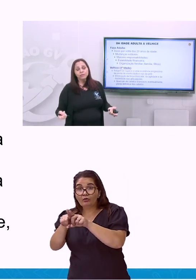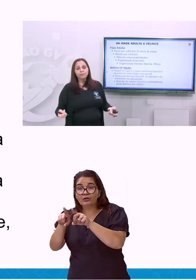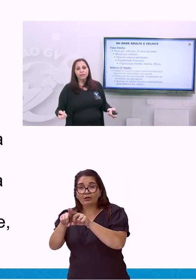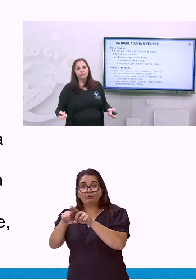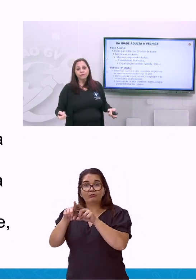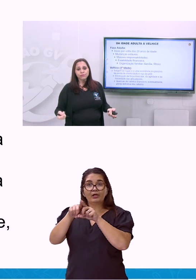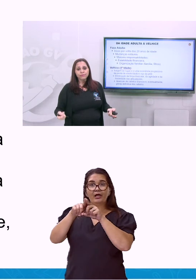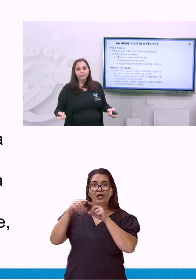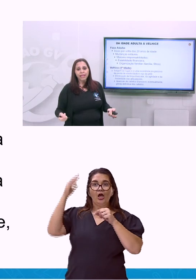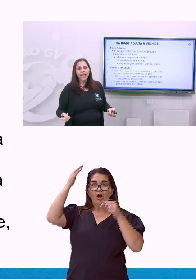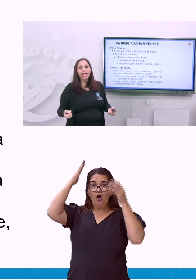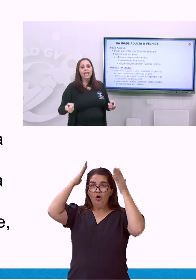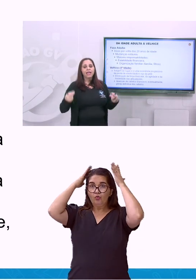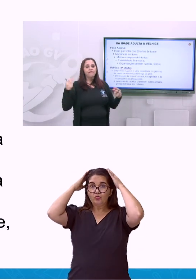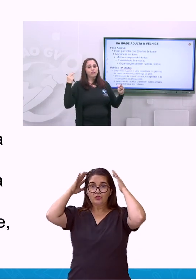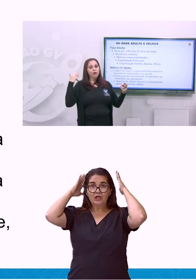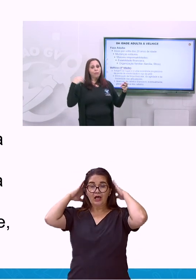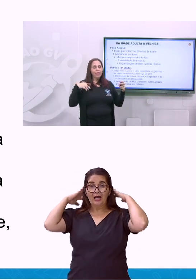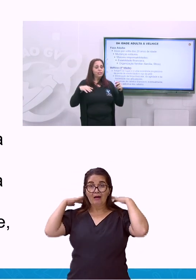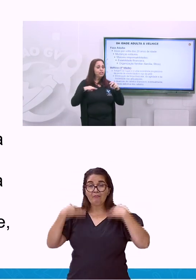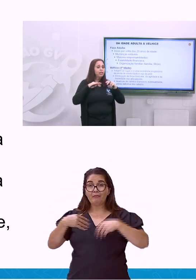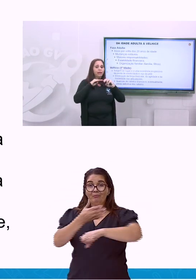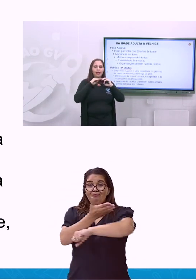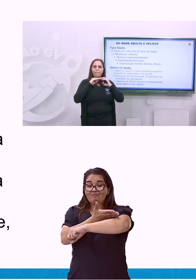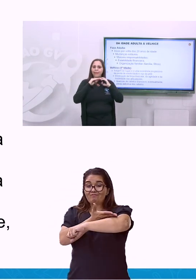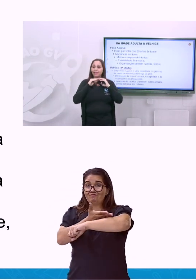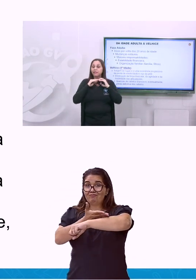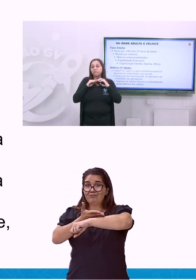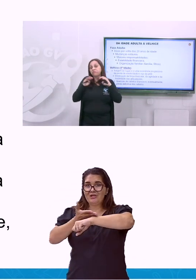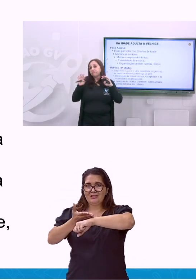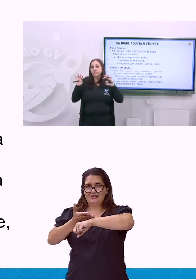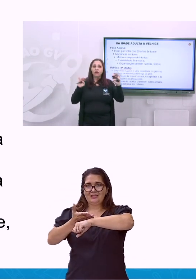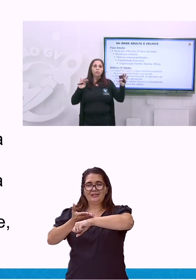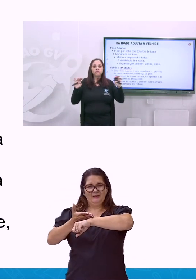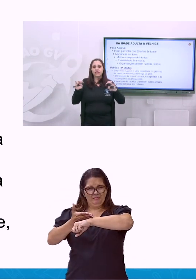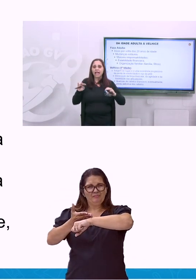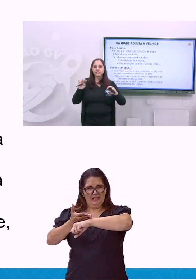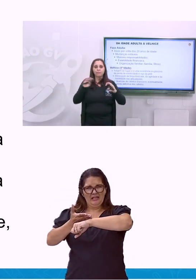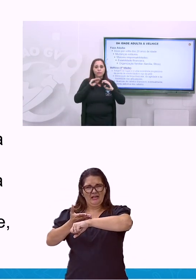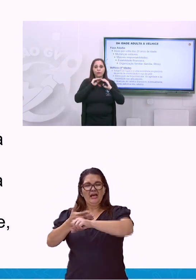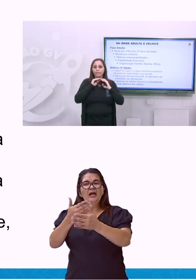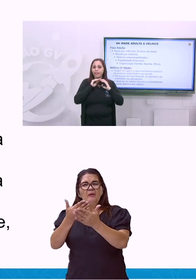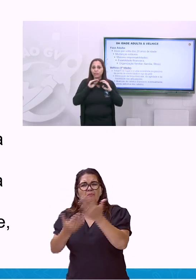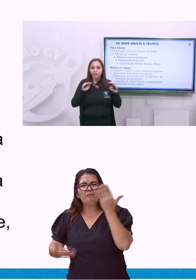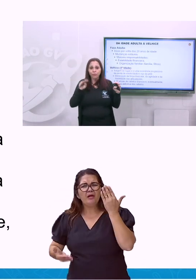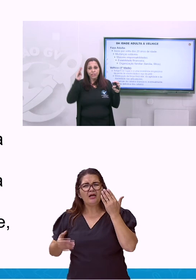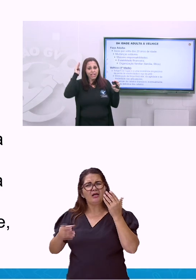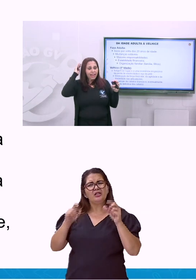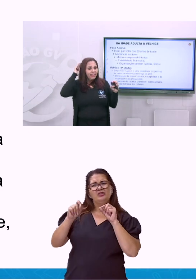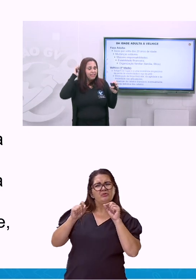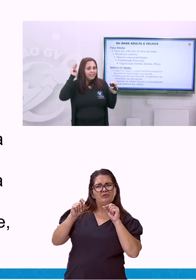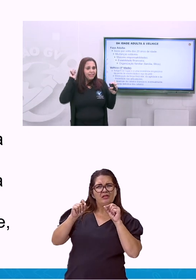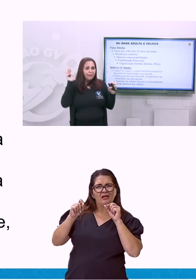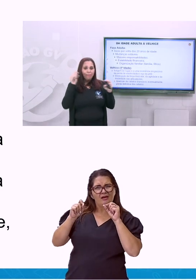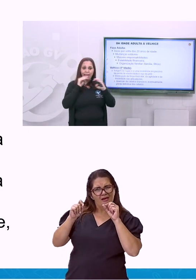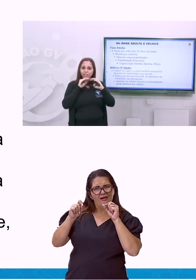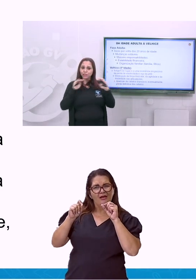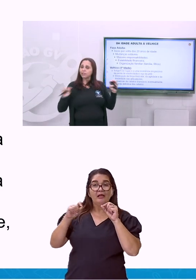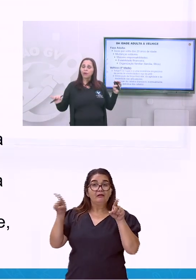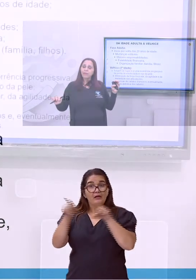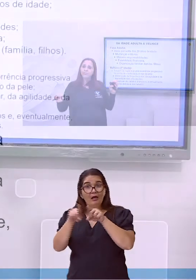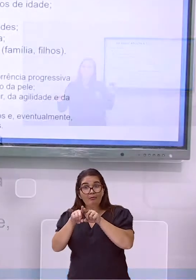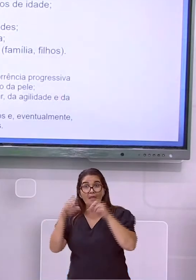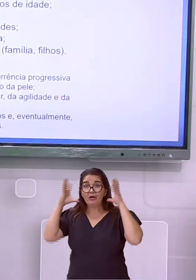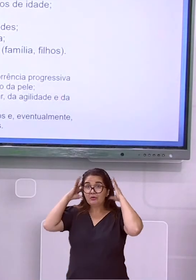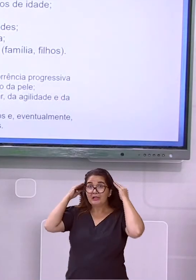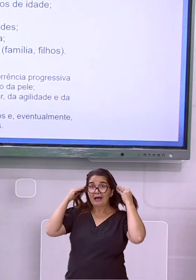cabelos brancos, né? Eventualmente, a perda... Em alguns casos, a pessoa fica totalmente carequinha, Perde